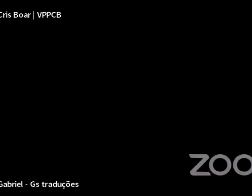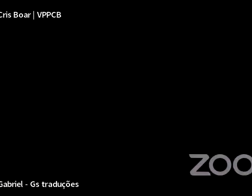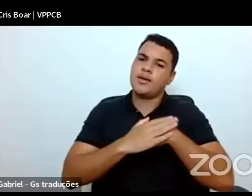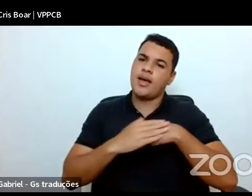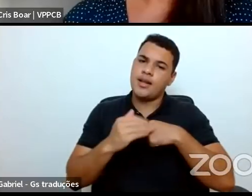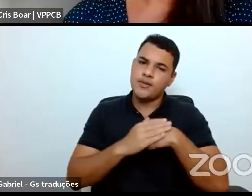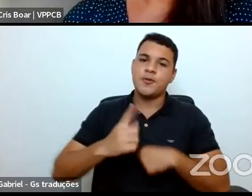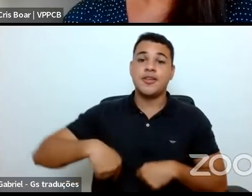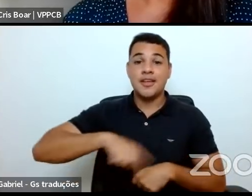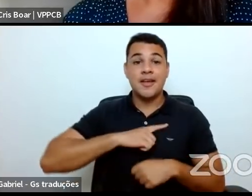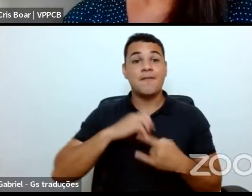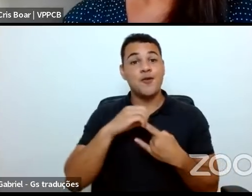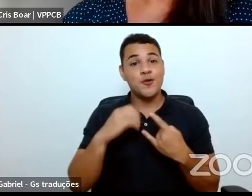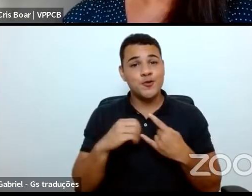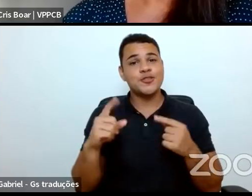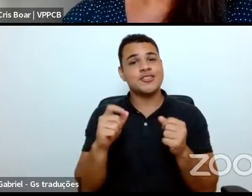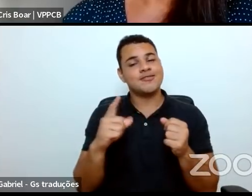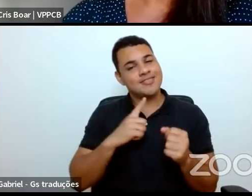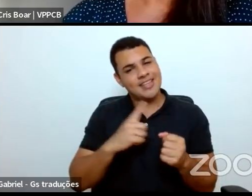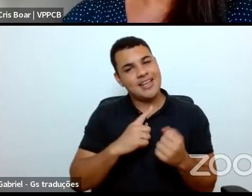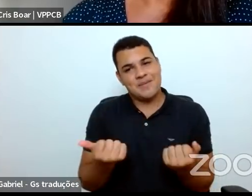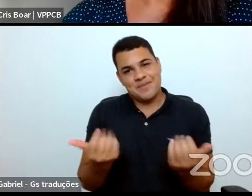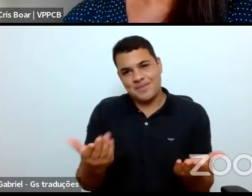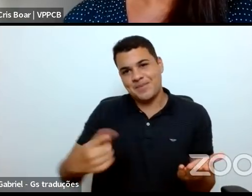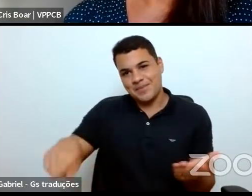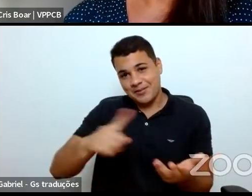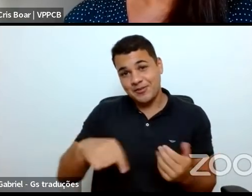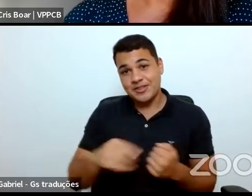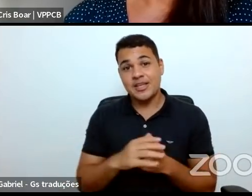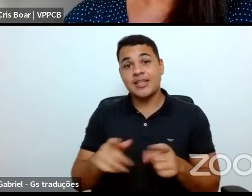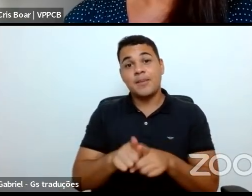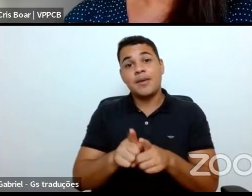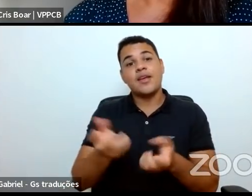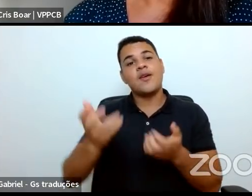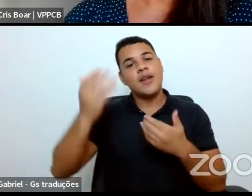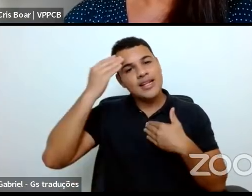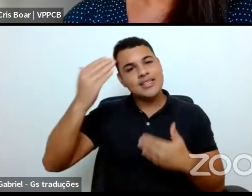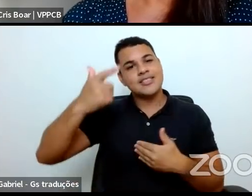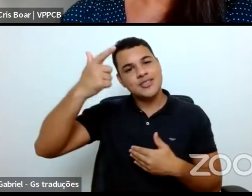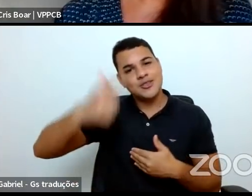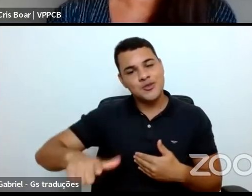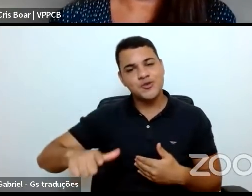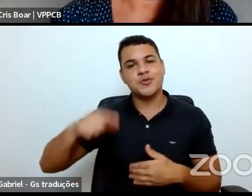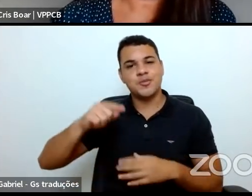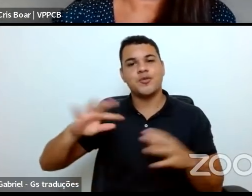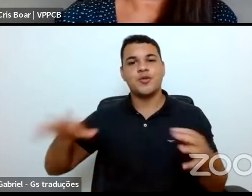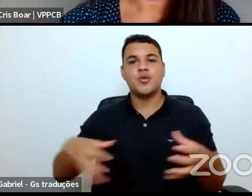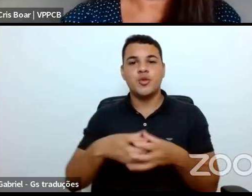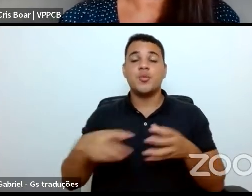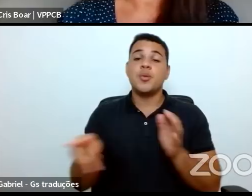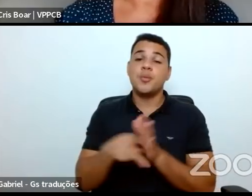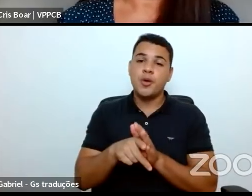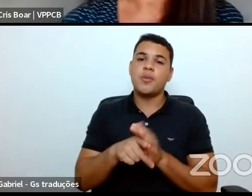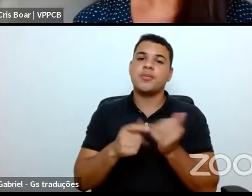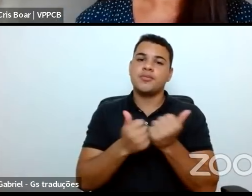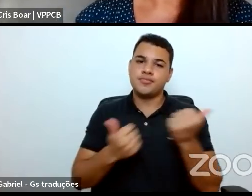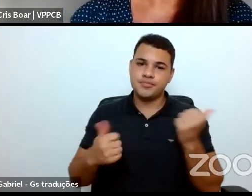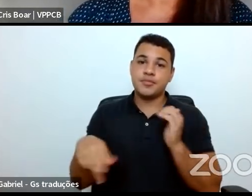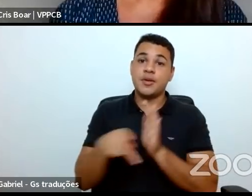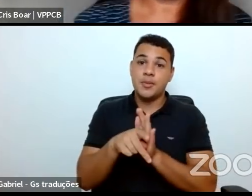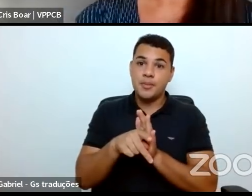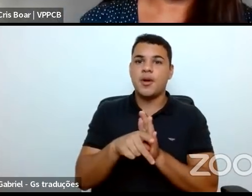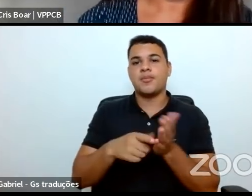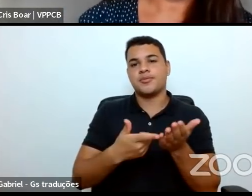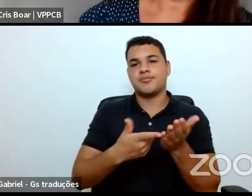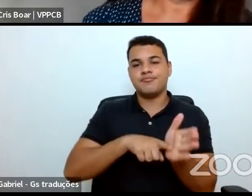eu queria deixar esse recado e agradecer, mais uma vez, muitíssimo a vice-presidente de Pesquisa e Coleções Biológicas pelo convite, a